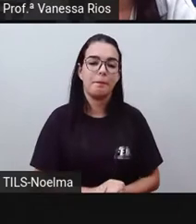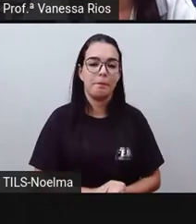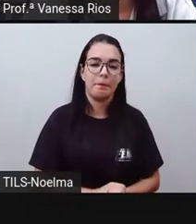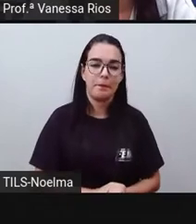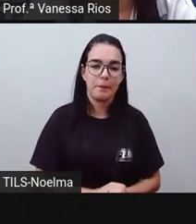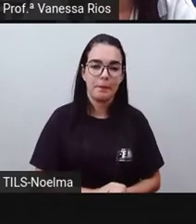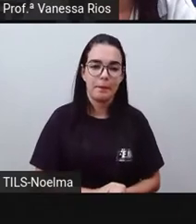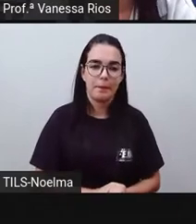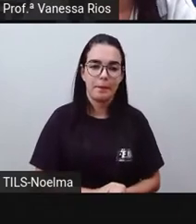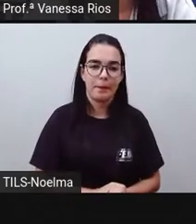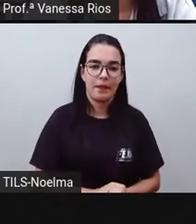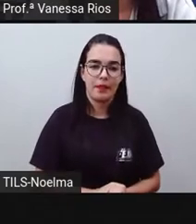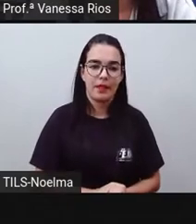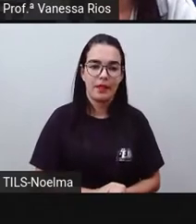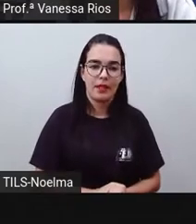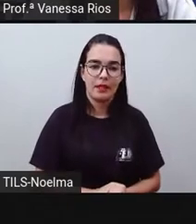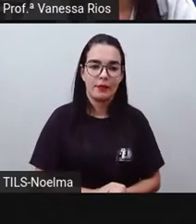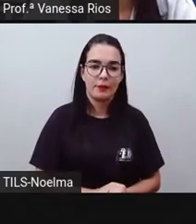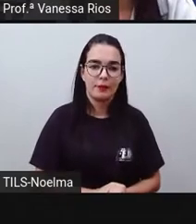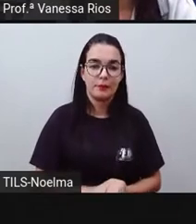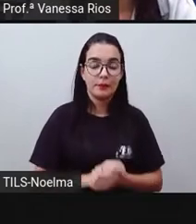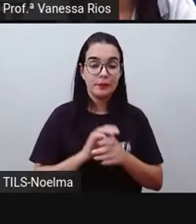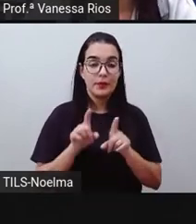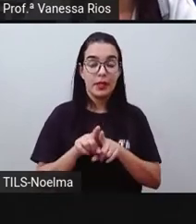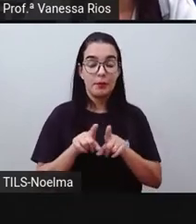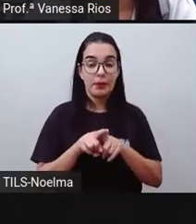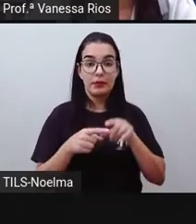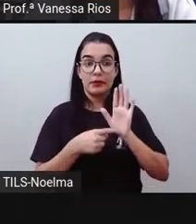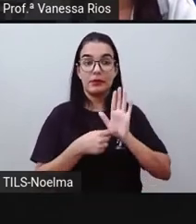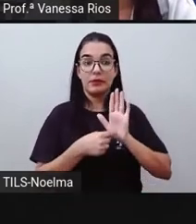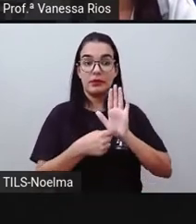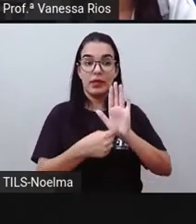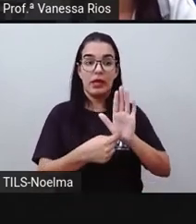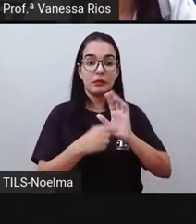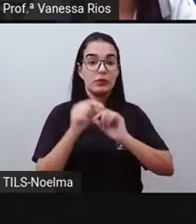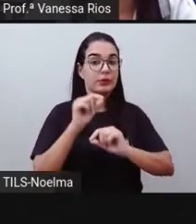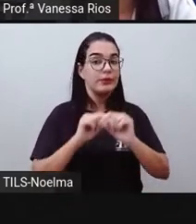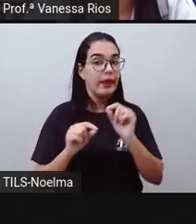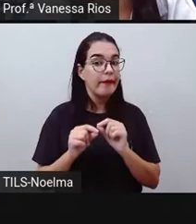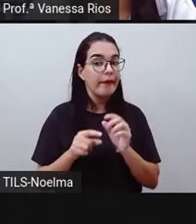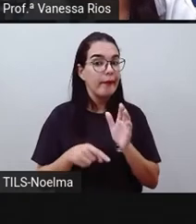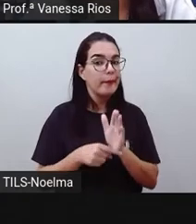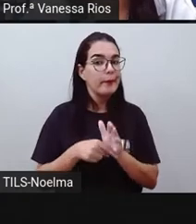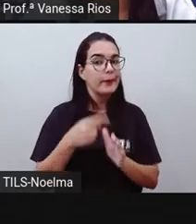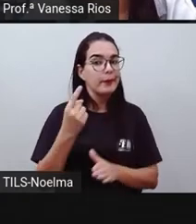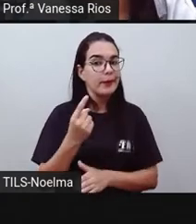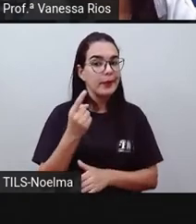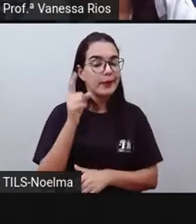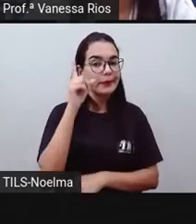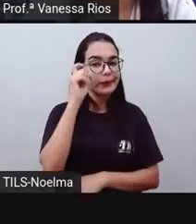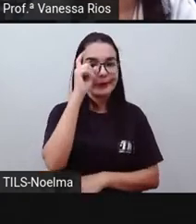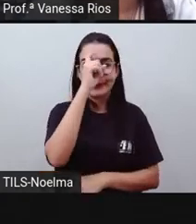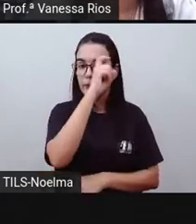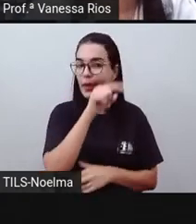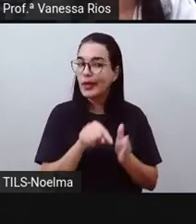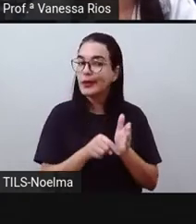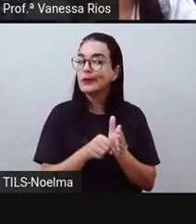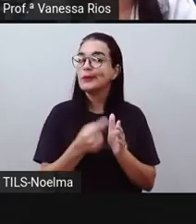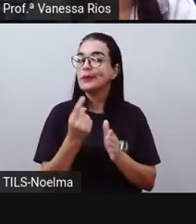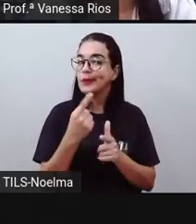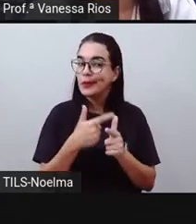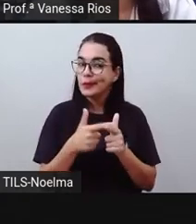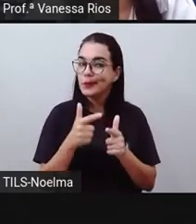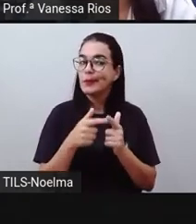Brasil. Trazendo aí, já destacando uma primeira dificuldade, um primeiro problema para a gente